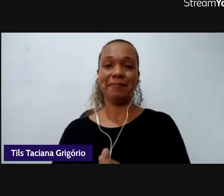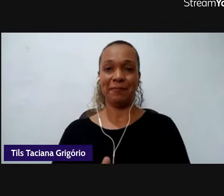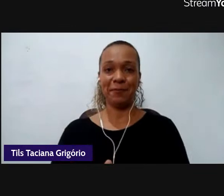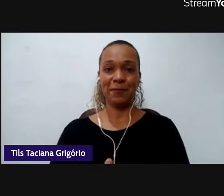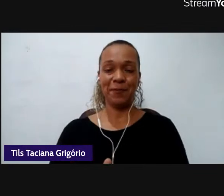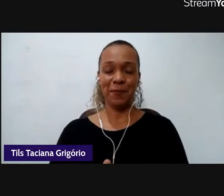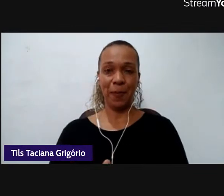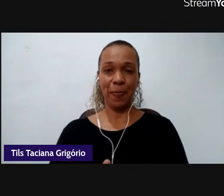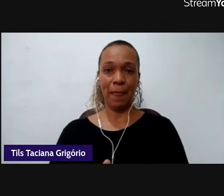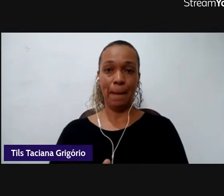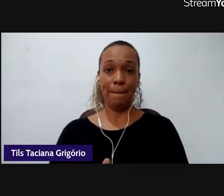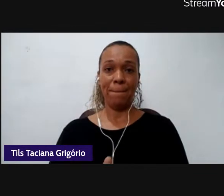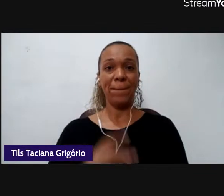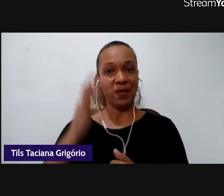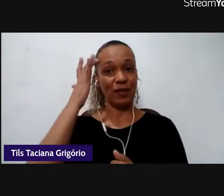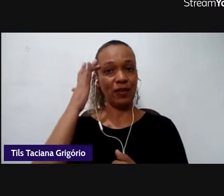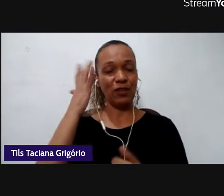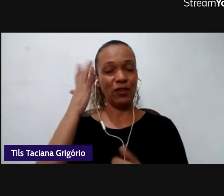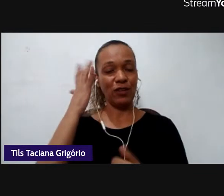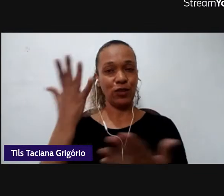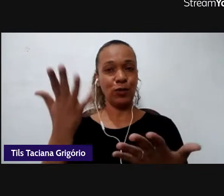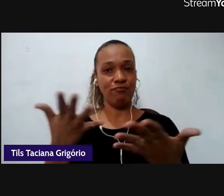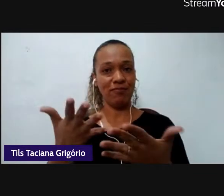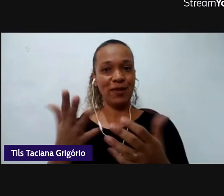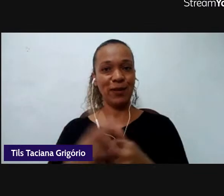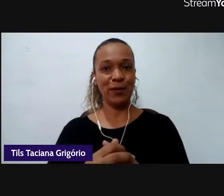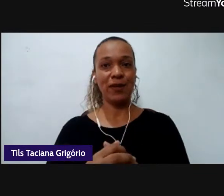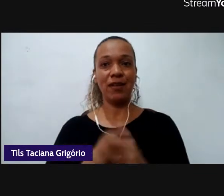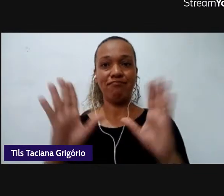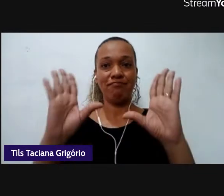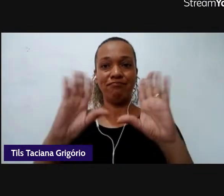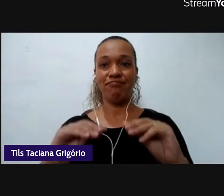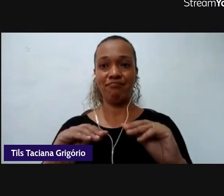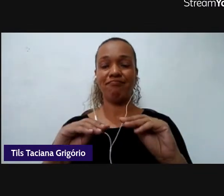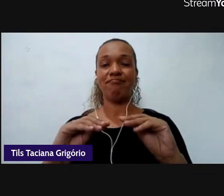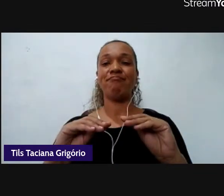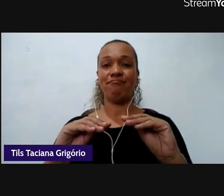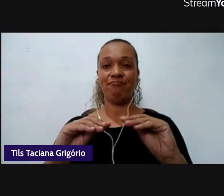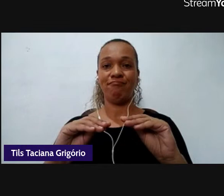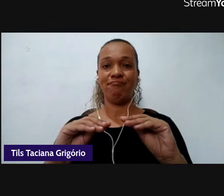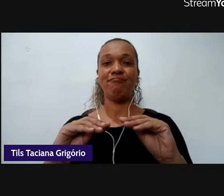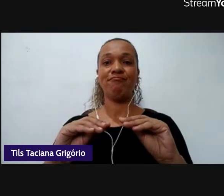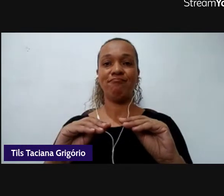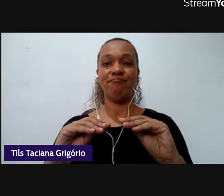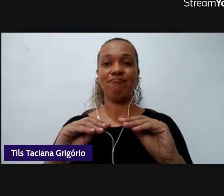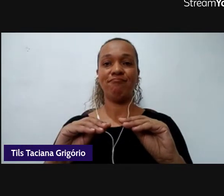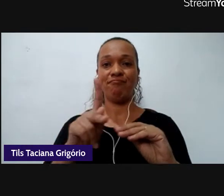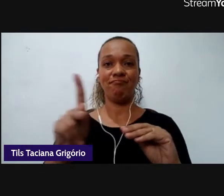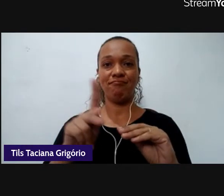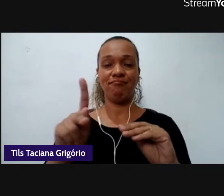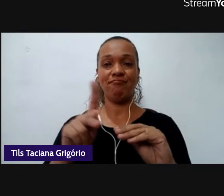agora eu acho que a Cirlei de fato né caiu né saiu da da tela